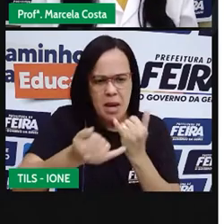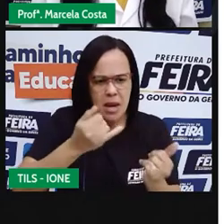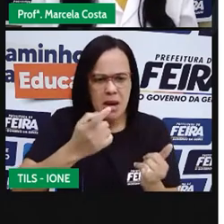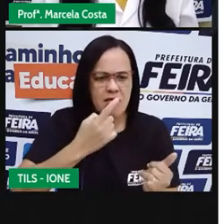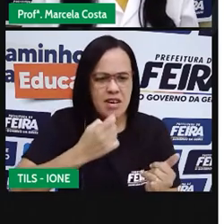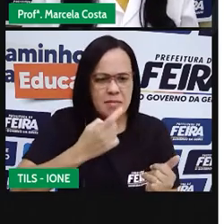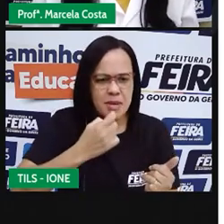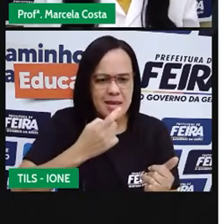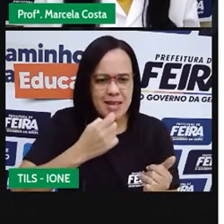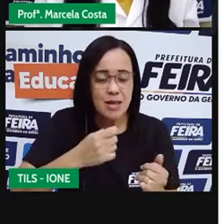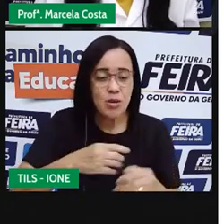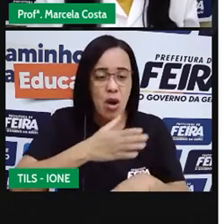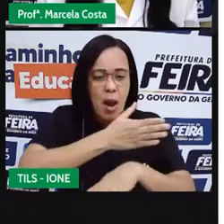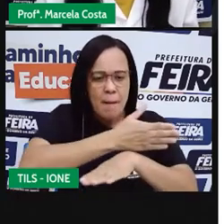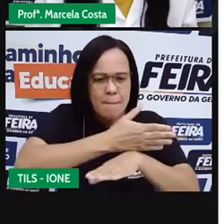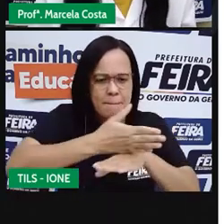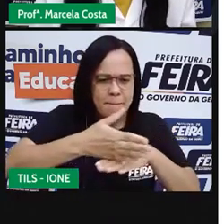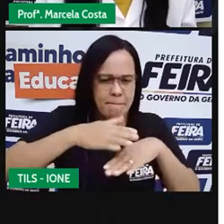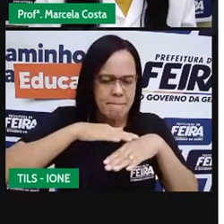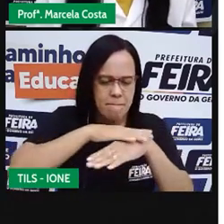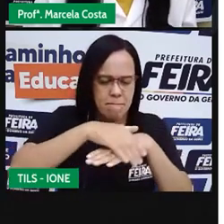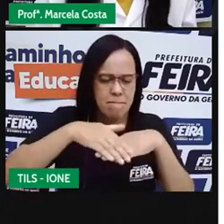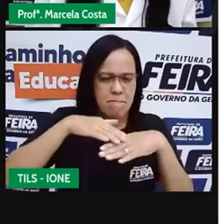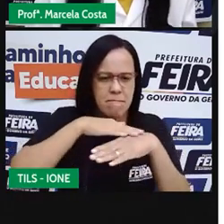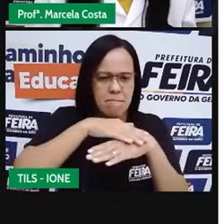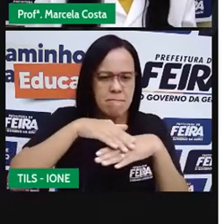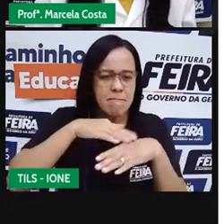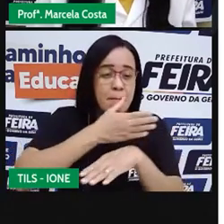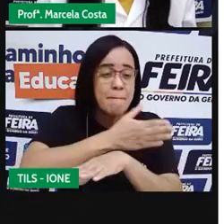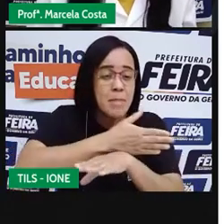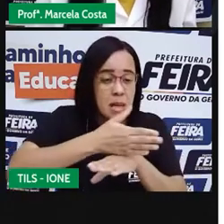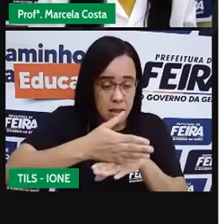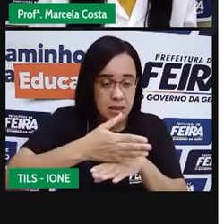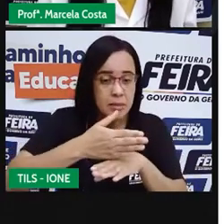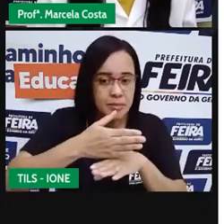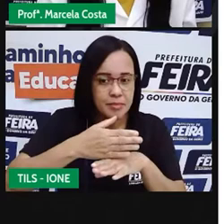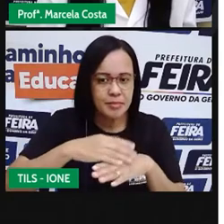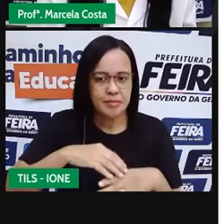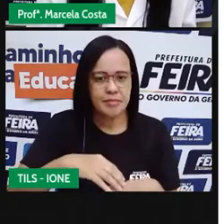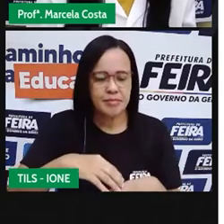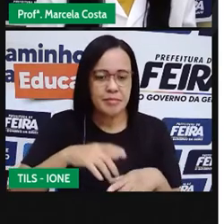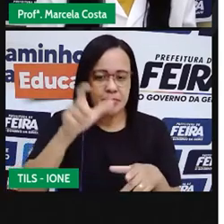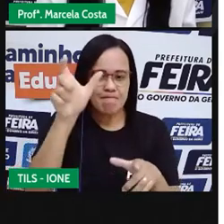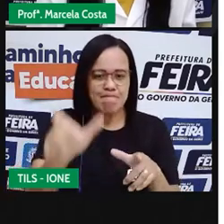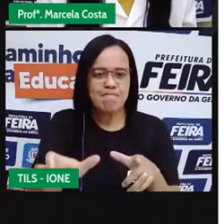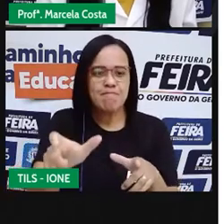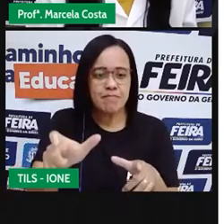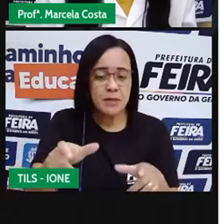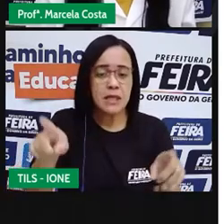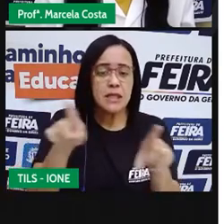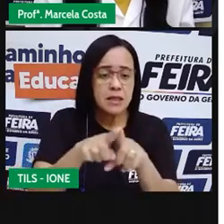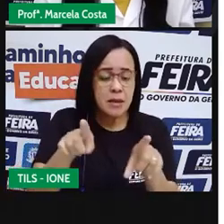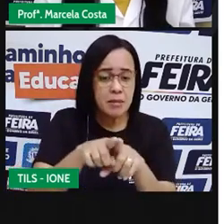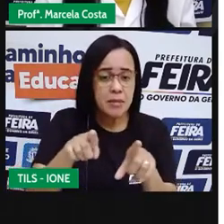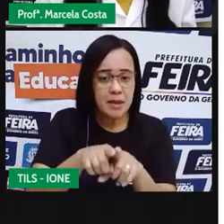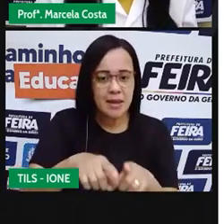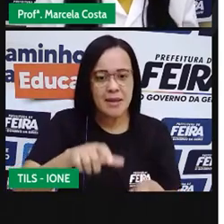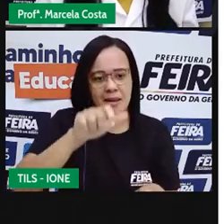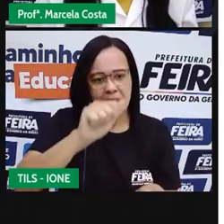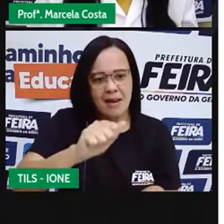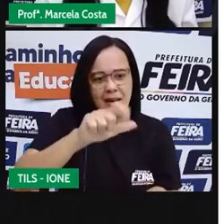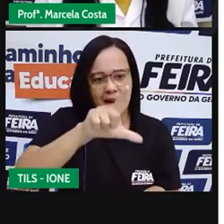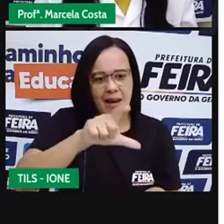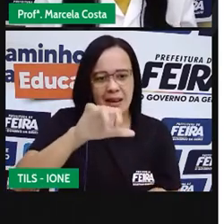E a pele dela é branca. Olha a personagem Alice da história,